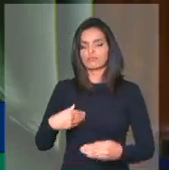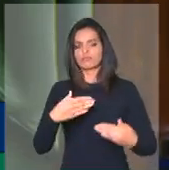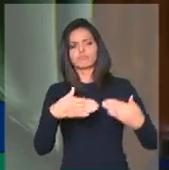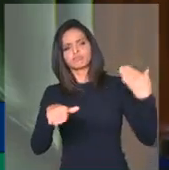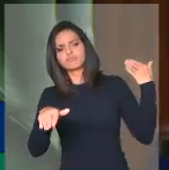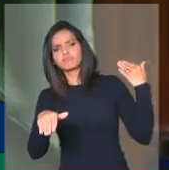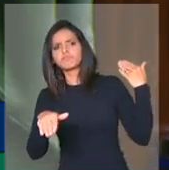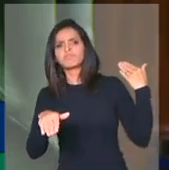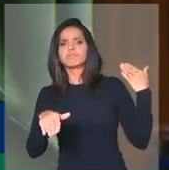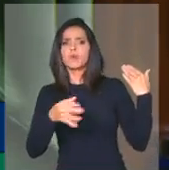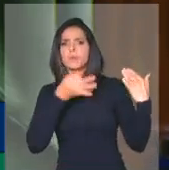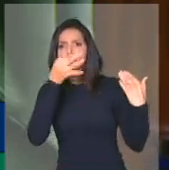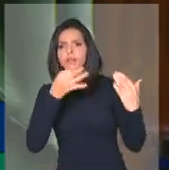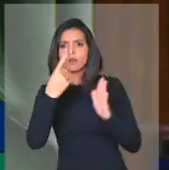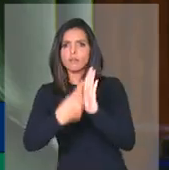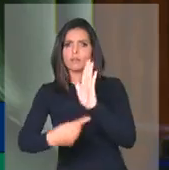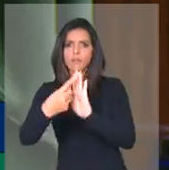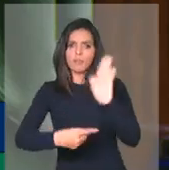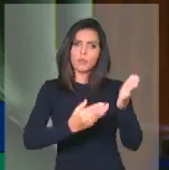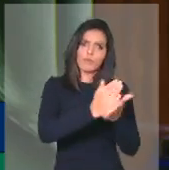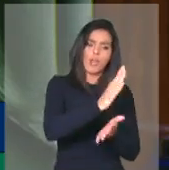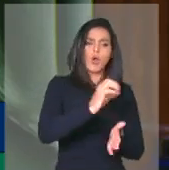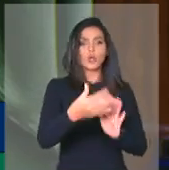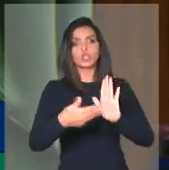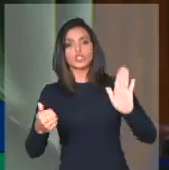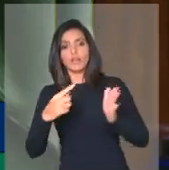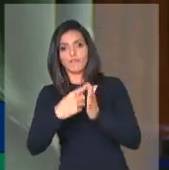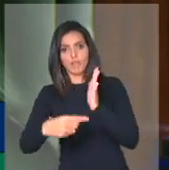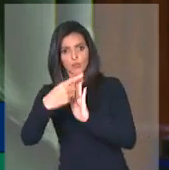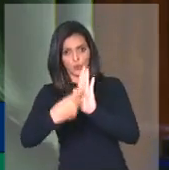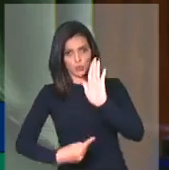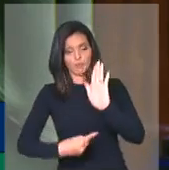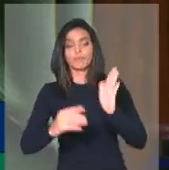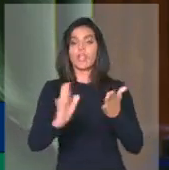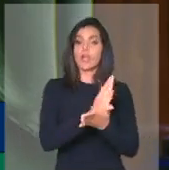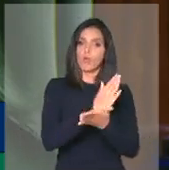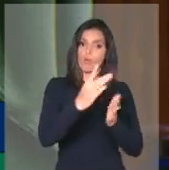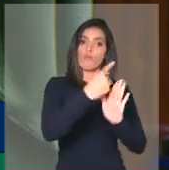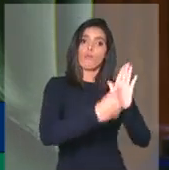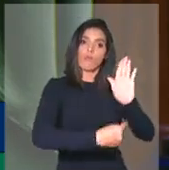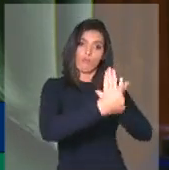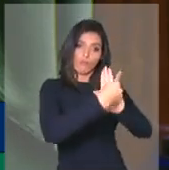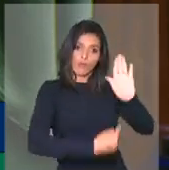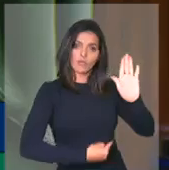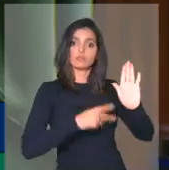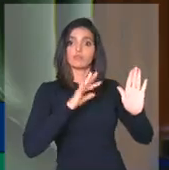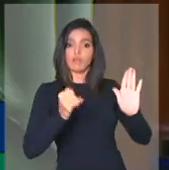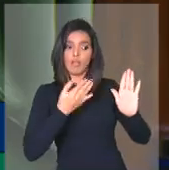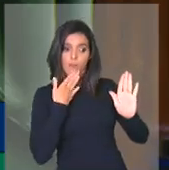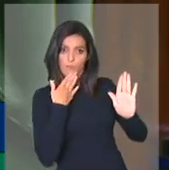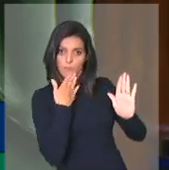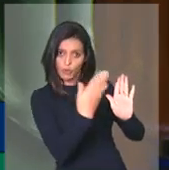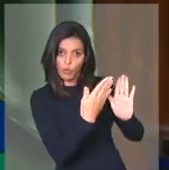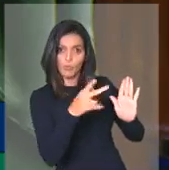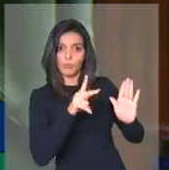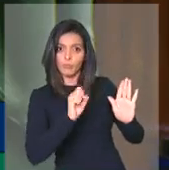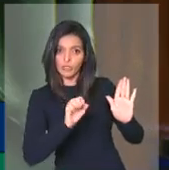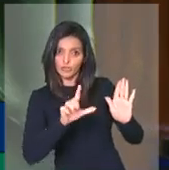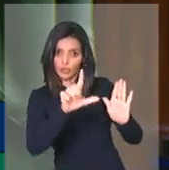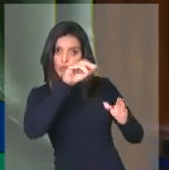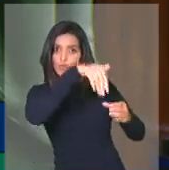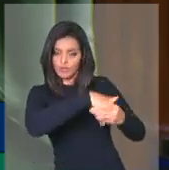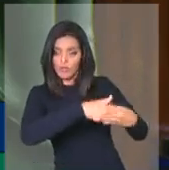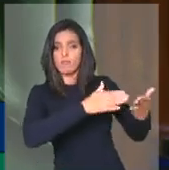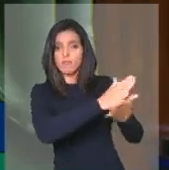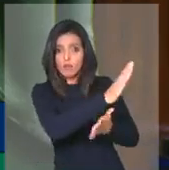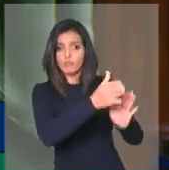presidente. Alguns dos vetos terão voto favorável do PSOL. Agora, nós não